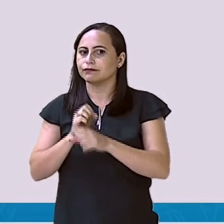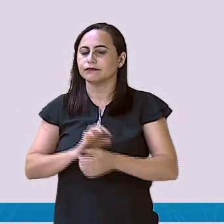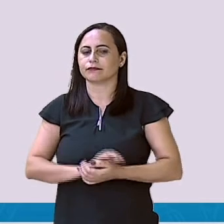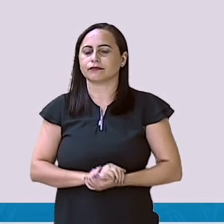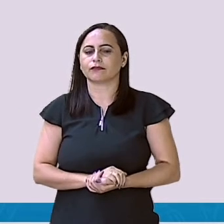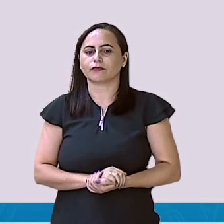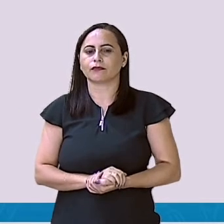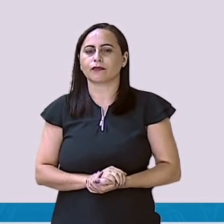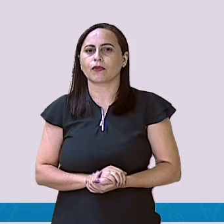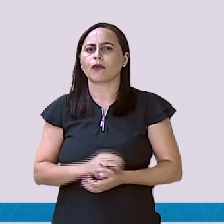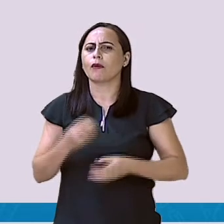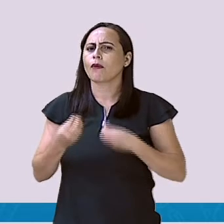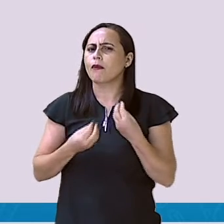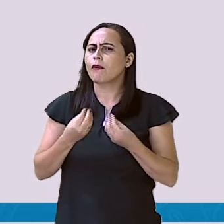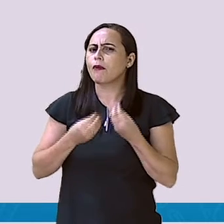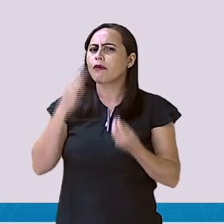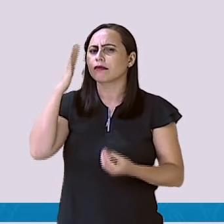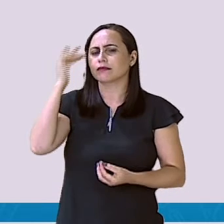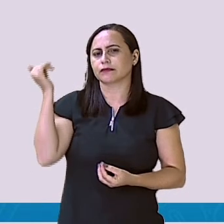Como que eu vou saber?